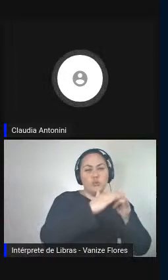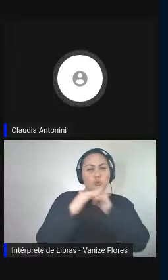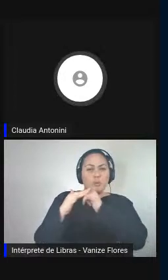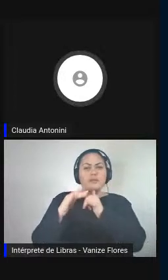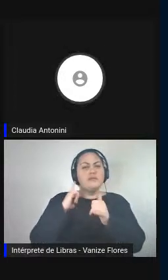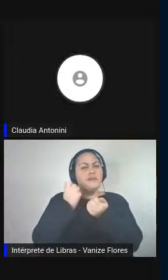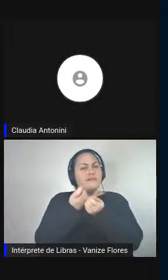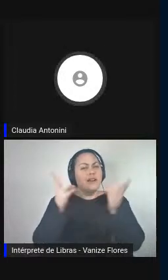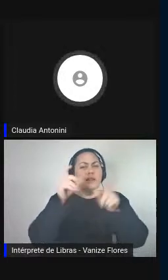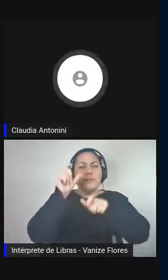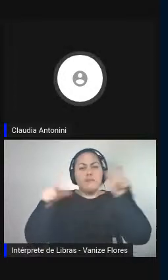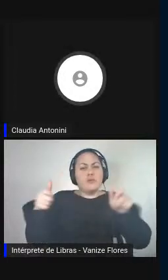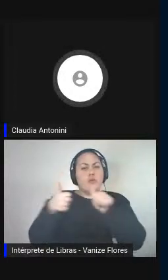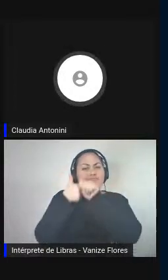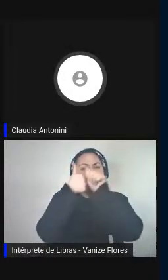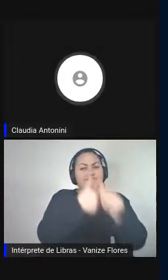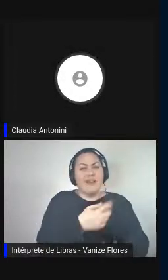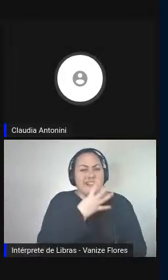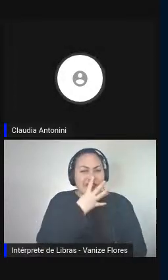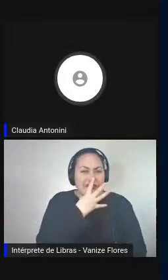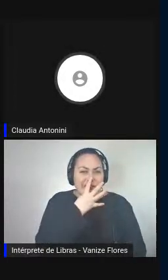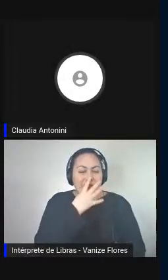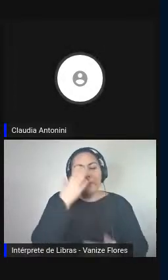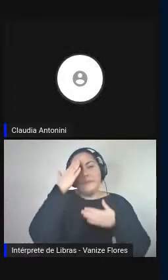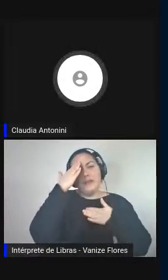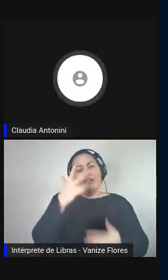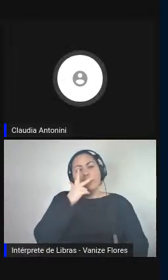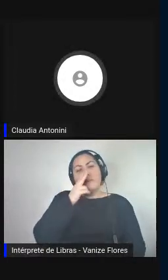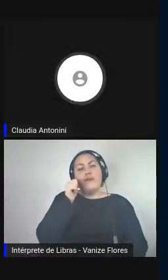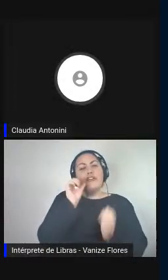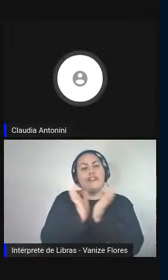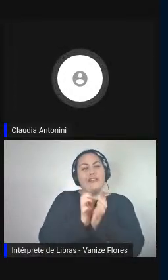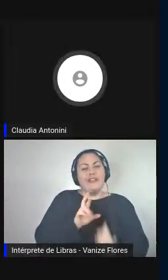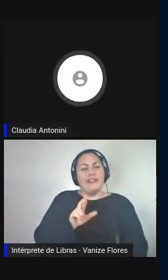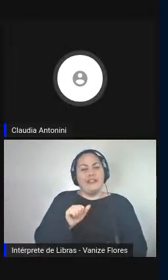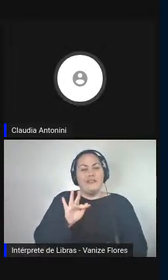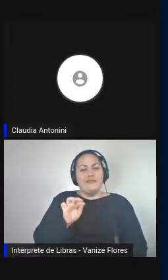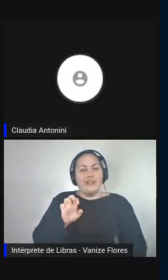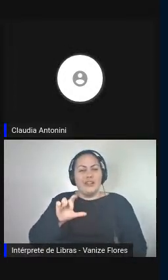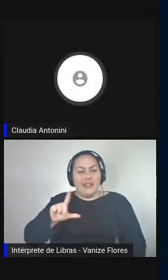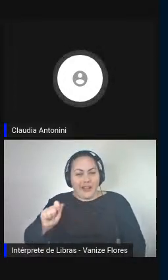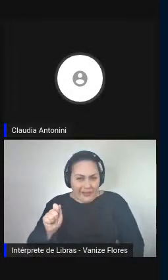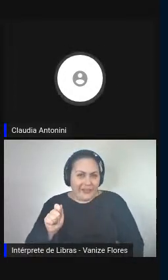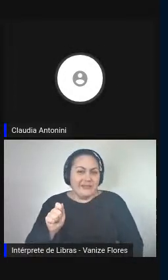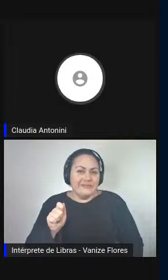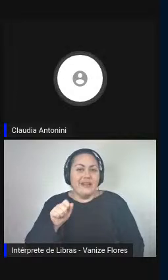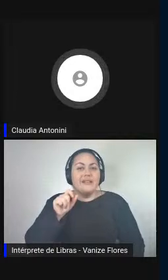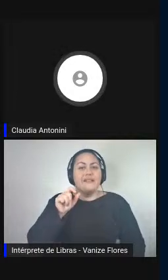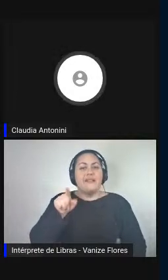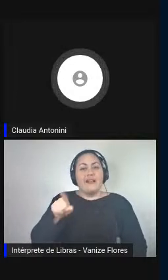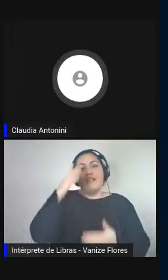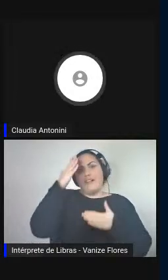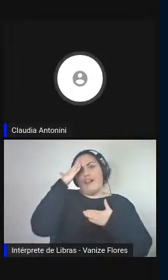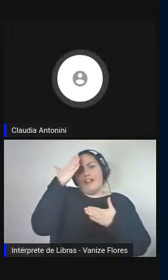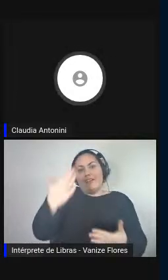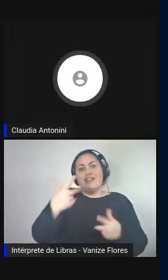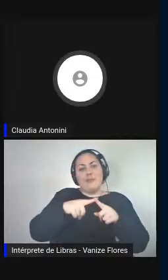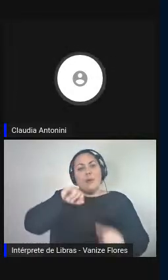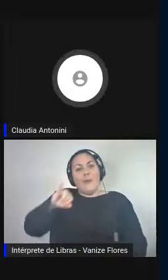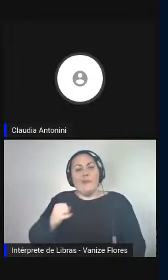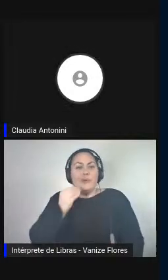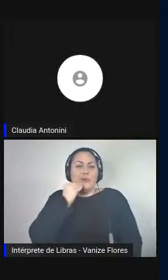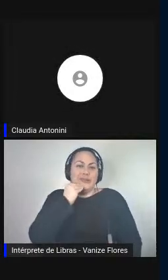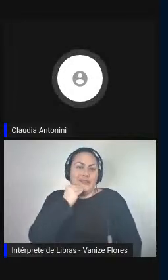obrigada, como a colega Rafaela Quental, obrigada, agradeçam por essa oportunidade, pelo